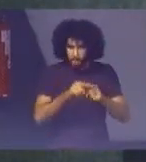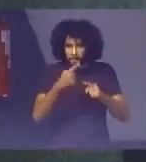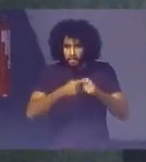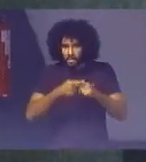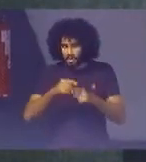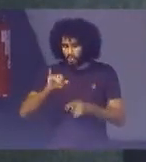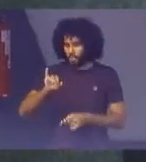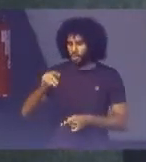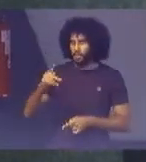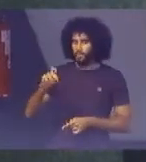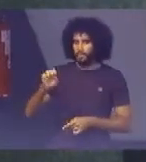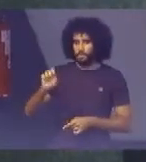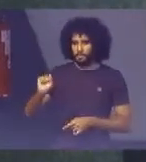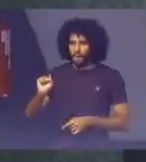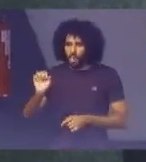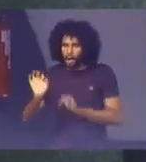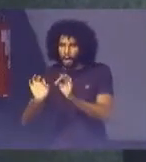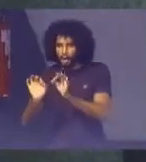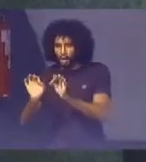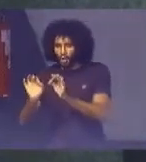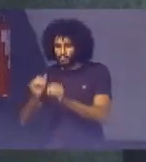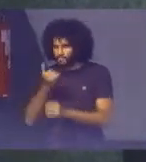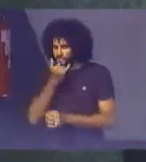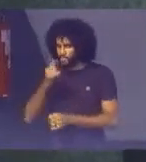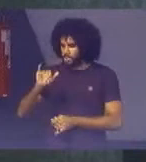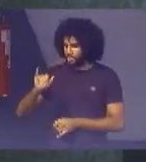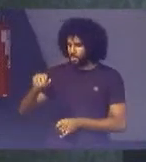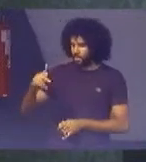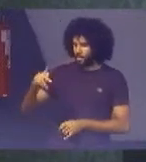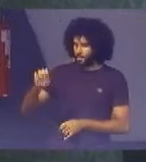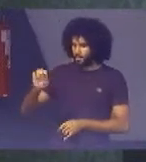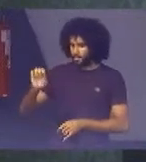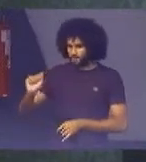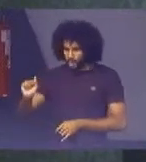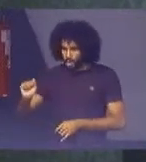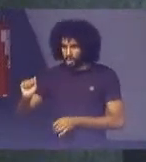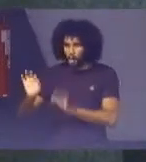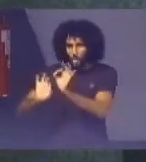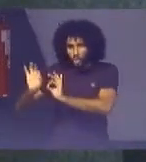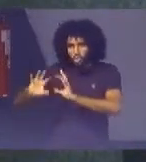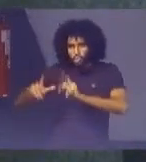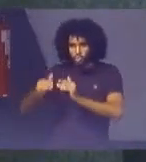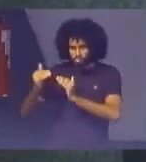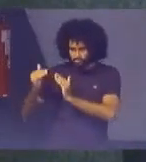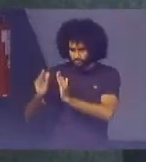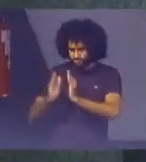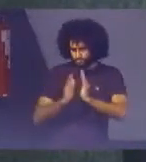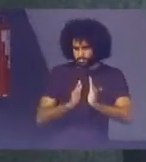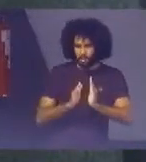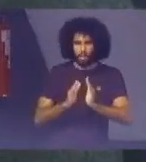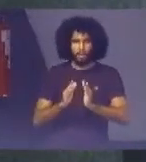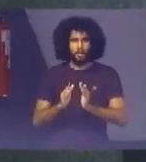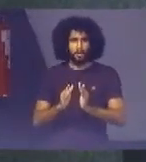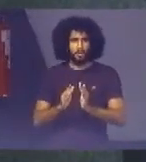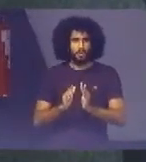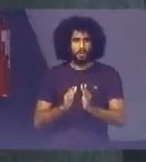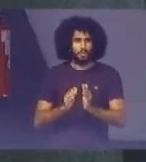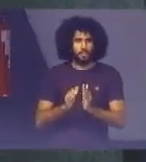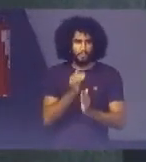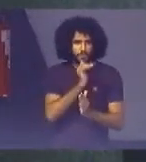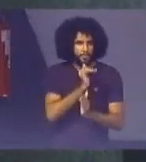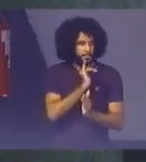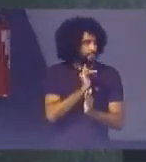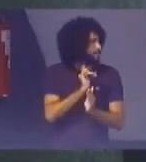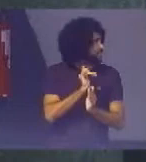Coordenou todo esse processo Eu chamo a atenção aqui Que no âmbito Da Comissão Nacional Dos ODS No seu plano de ação De